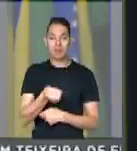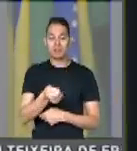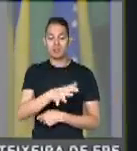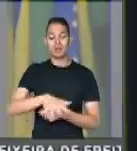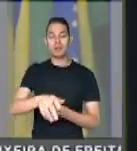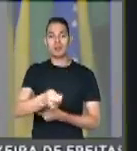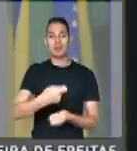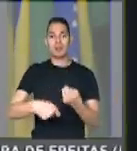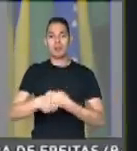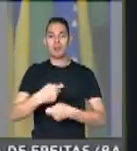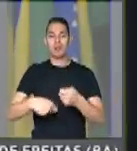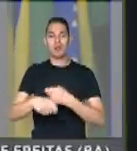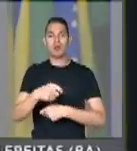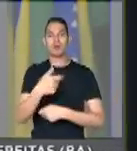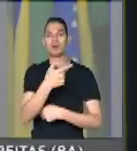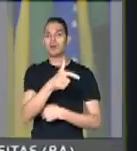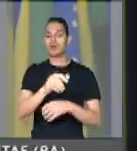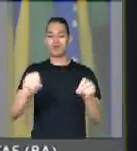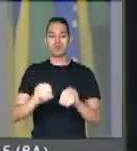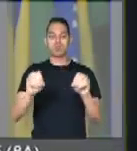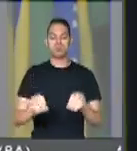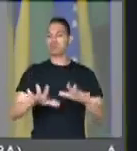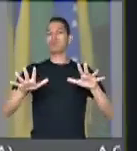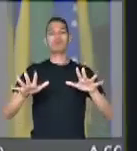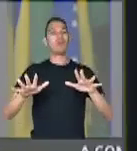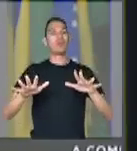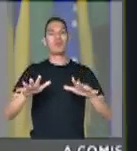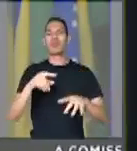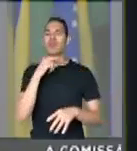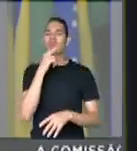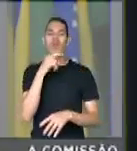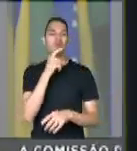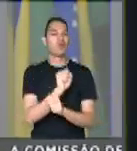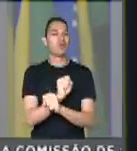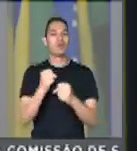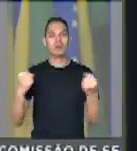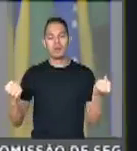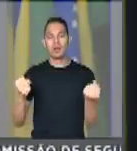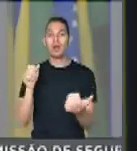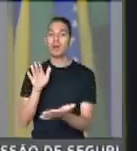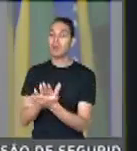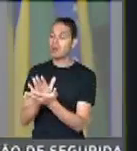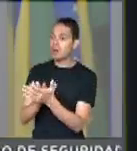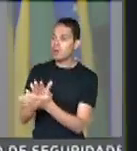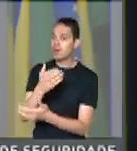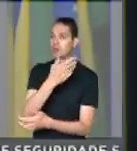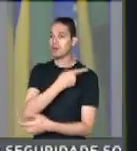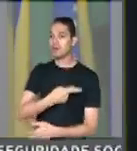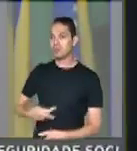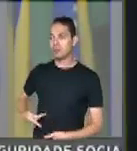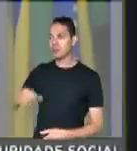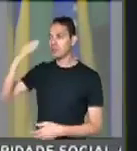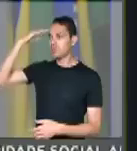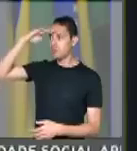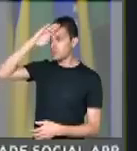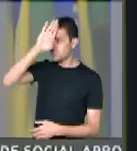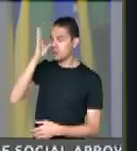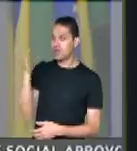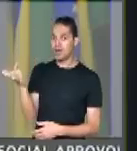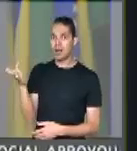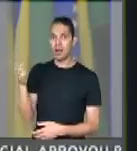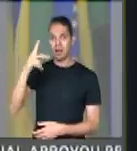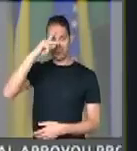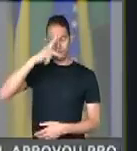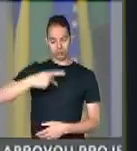economia não existe mágica. Parabéns ao presidente Bolsonaro, que não está pensando no